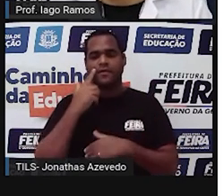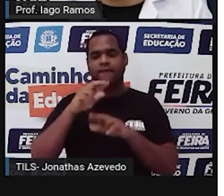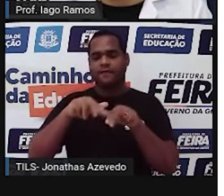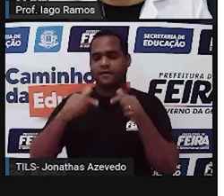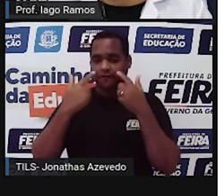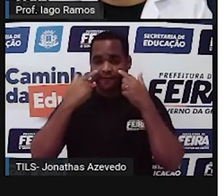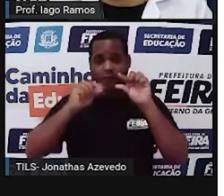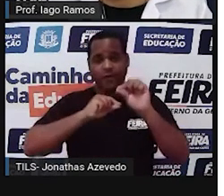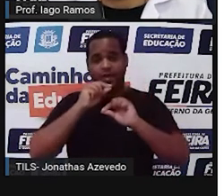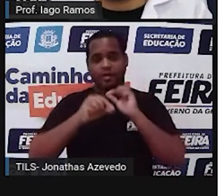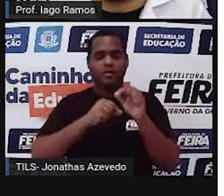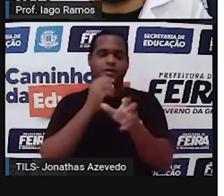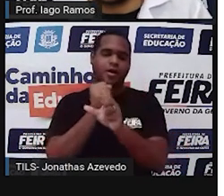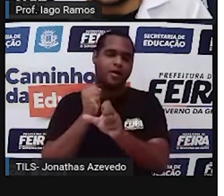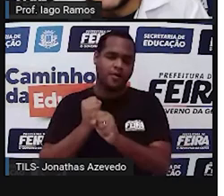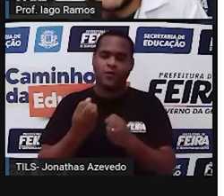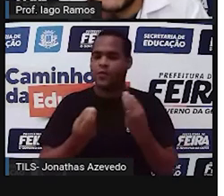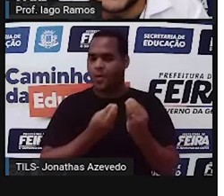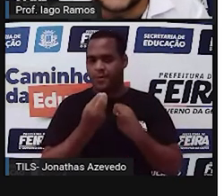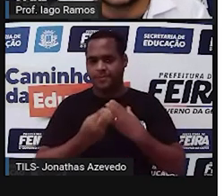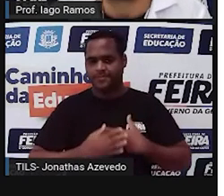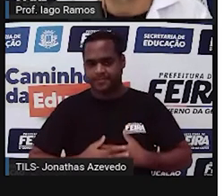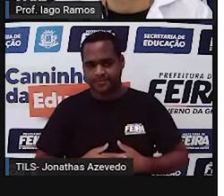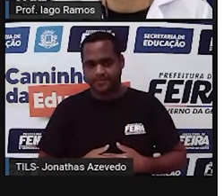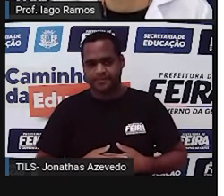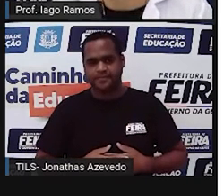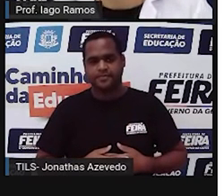como é que calcula a área de triângulo. Certo?